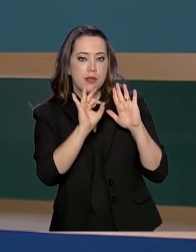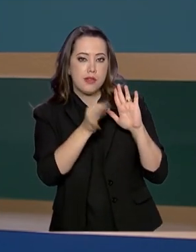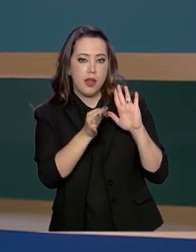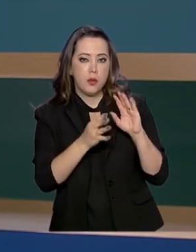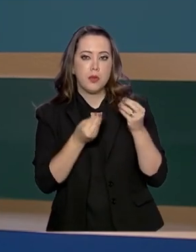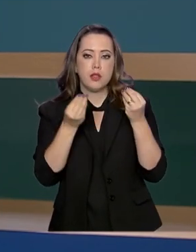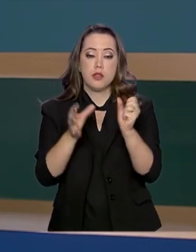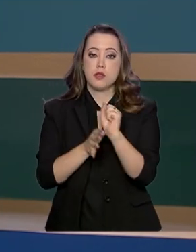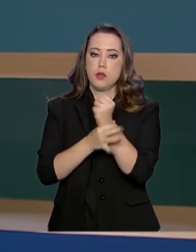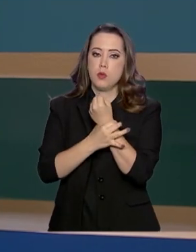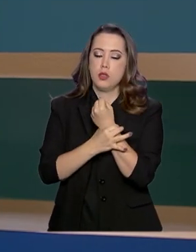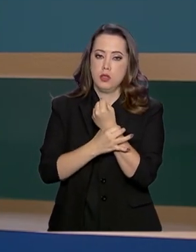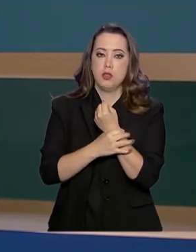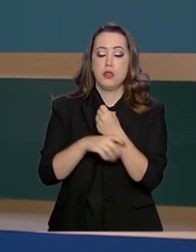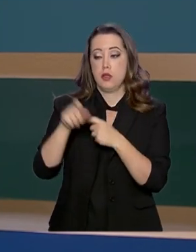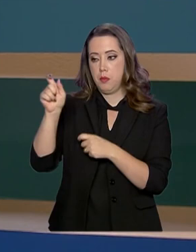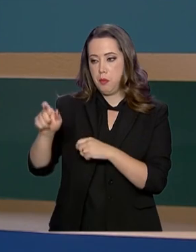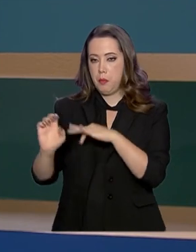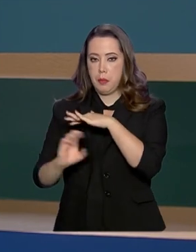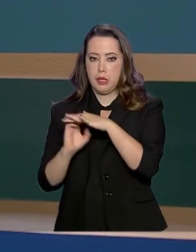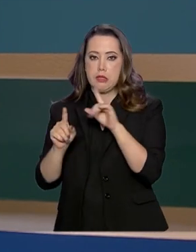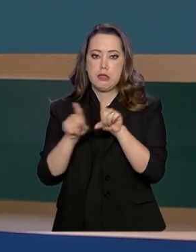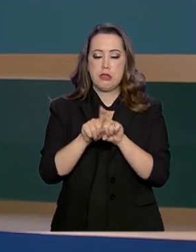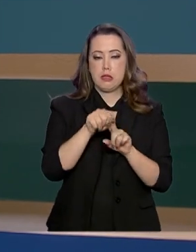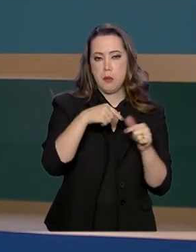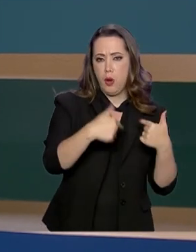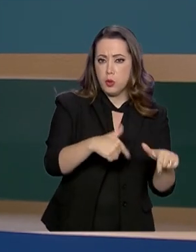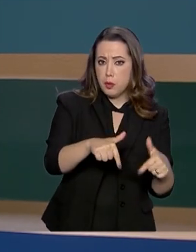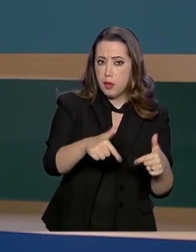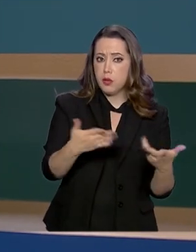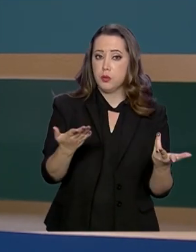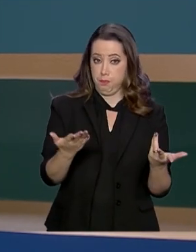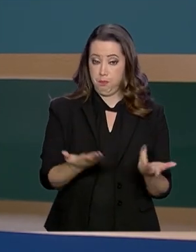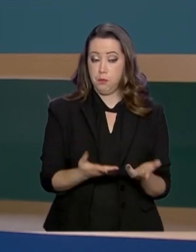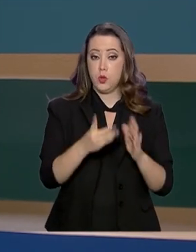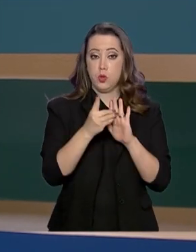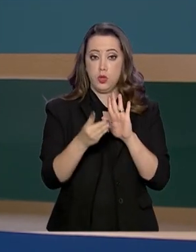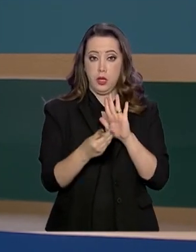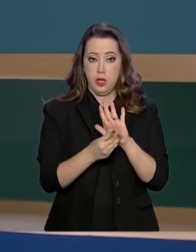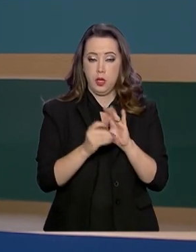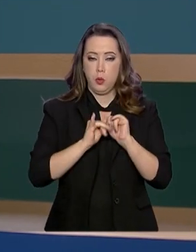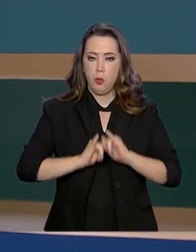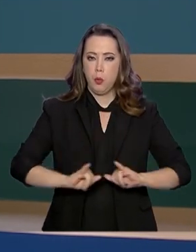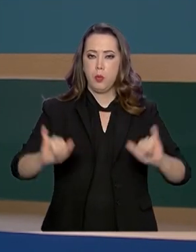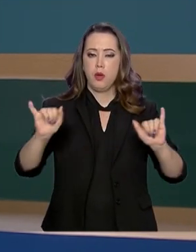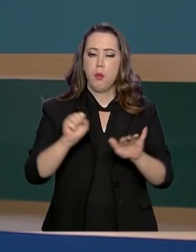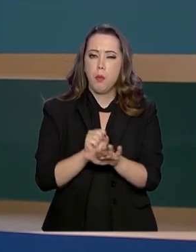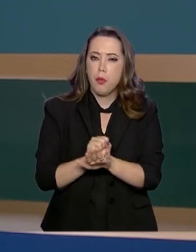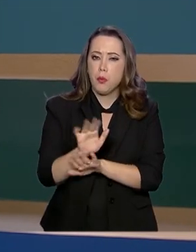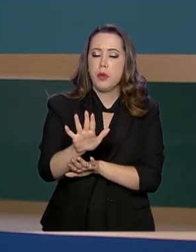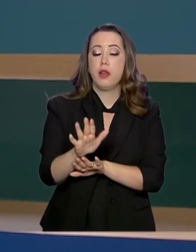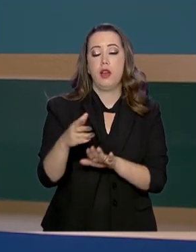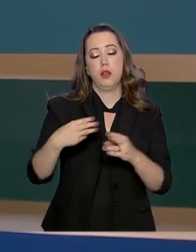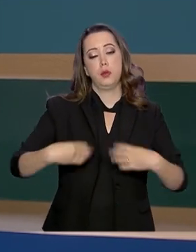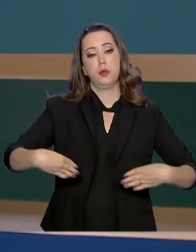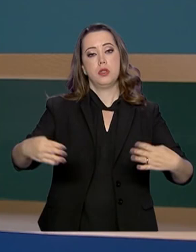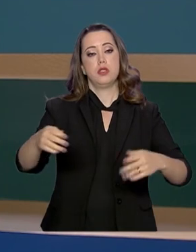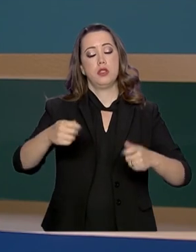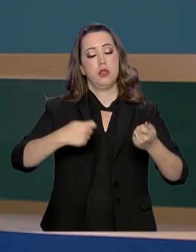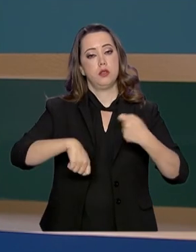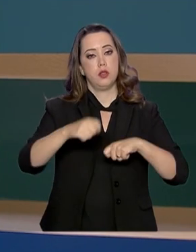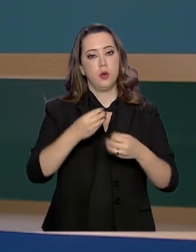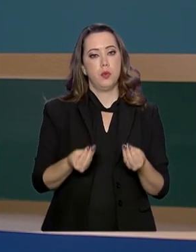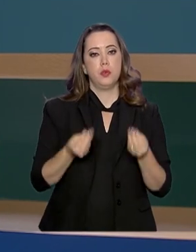ao empregado e ao empregador. O decreto publicado hoje pelo Ministério da Economia deve trazer mais oportunidades de trabalho,